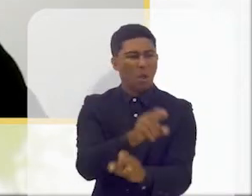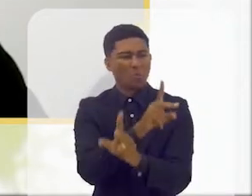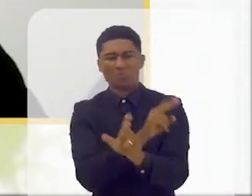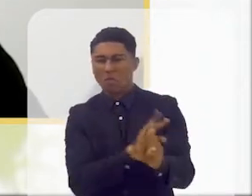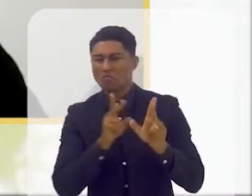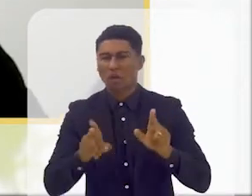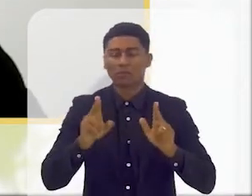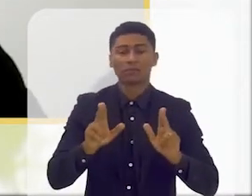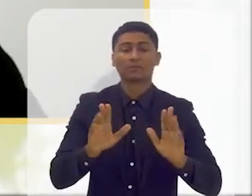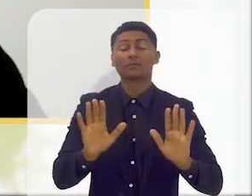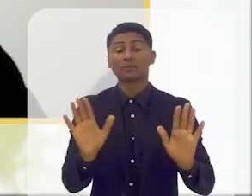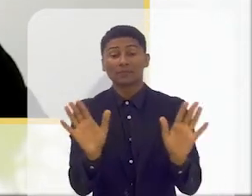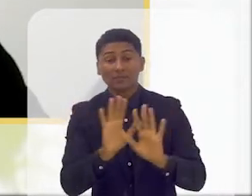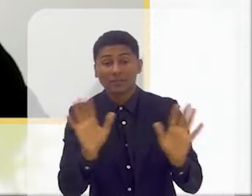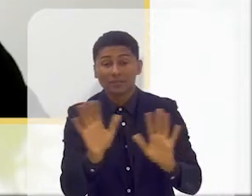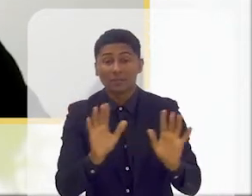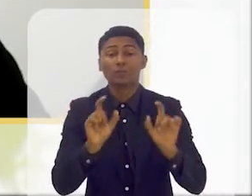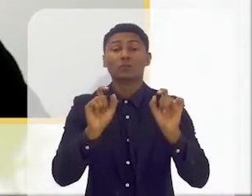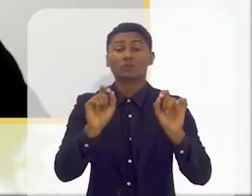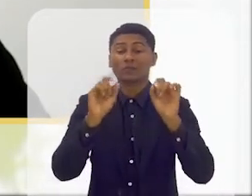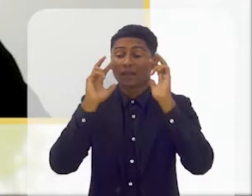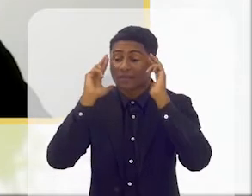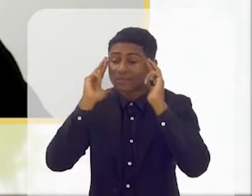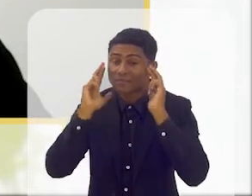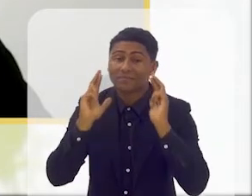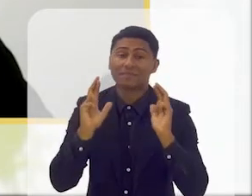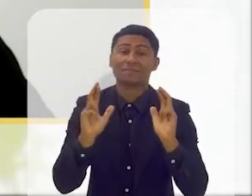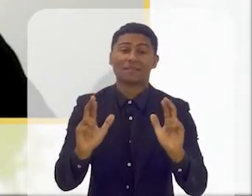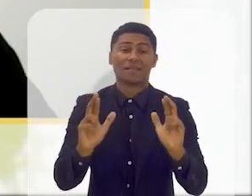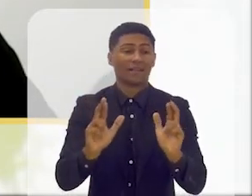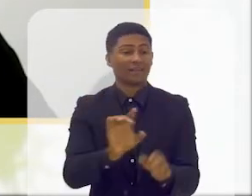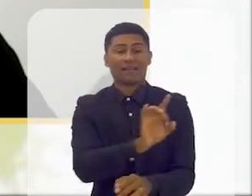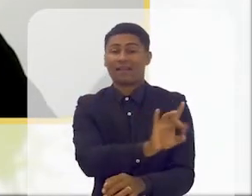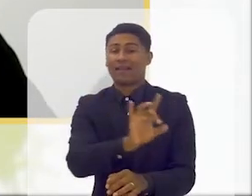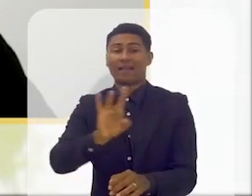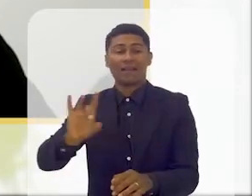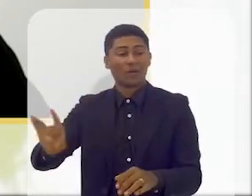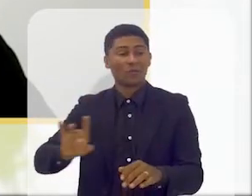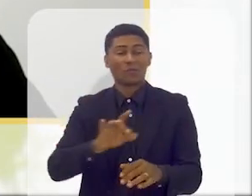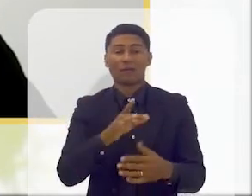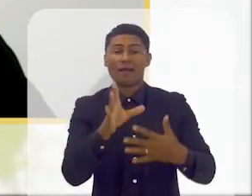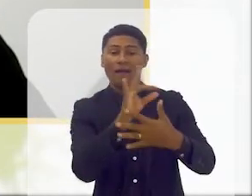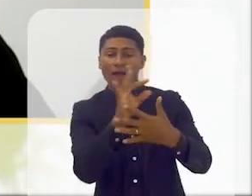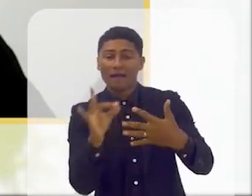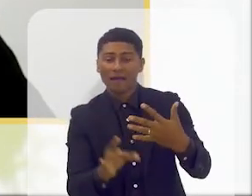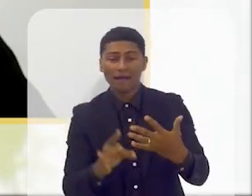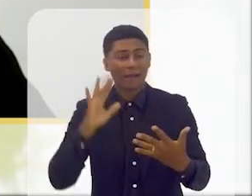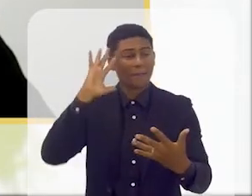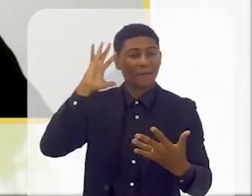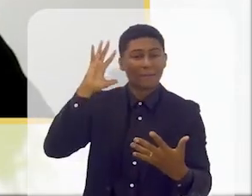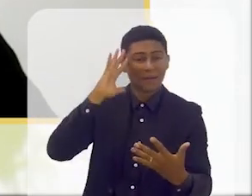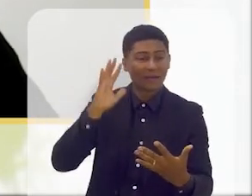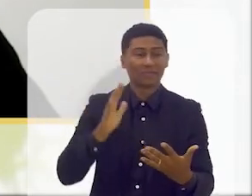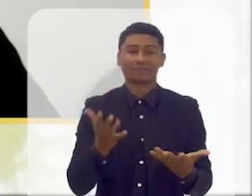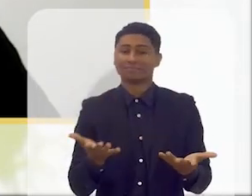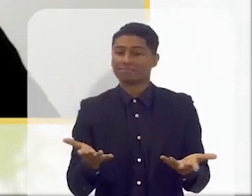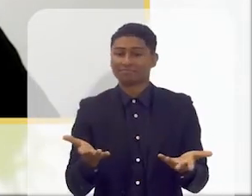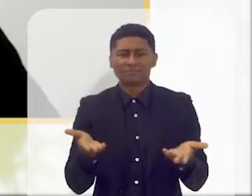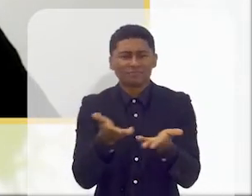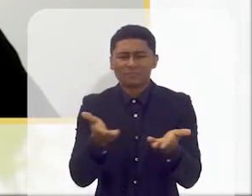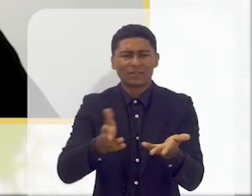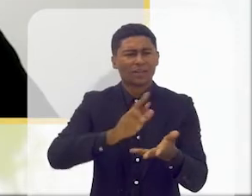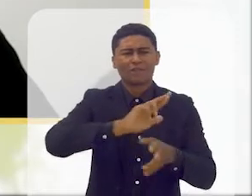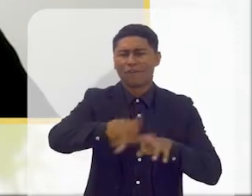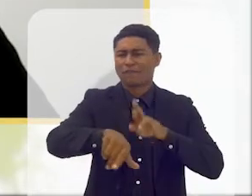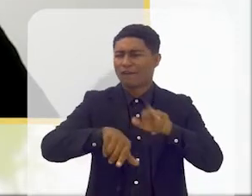sim, que a palavra-chave, para mim, seja o respeitar cada um com as suas características, com os seus pensamentos, com as suas